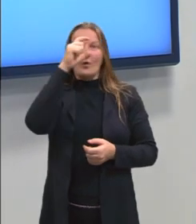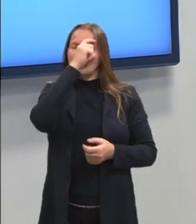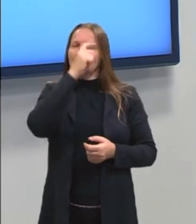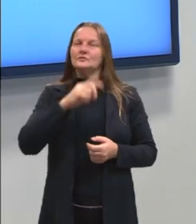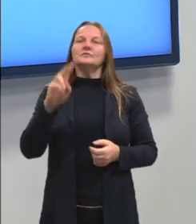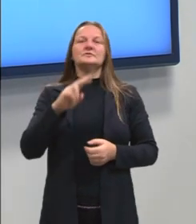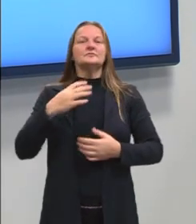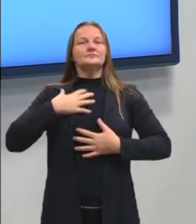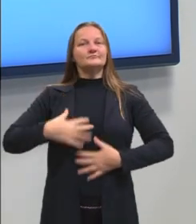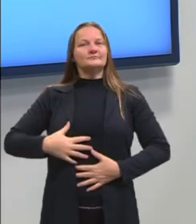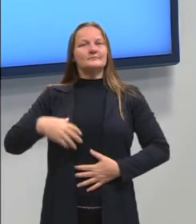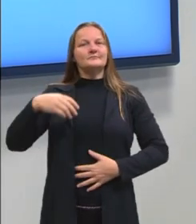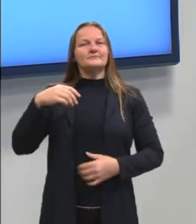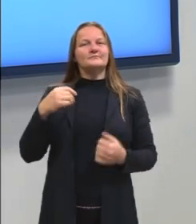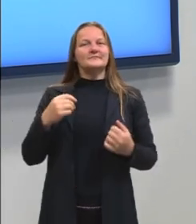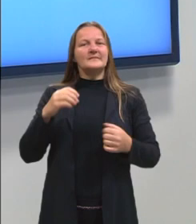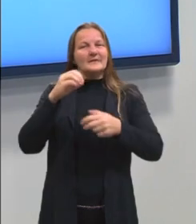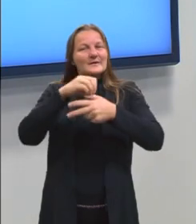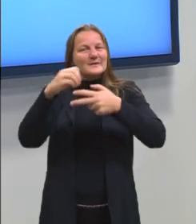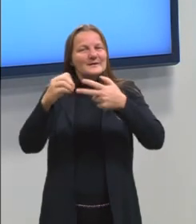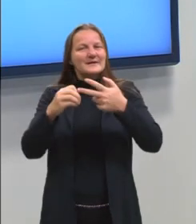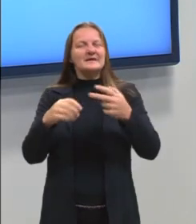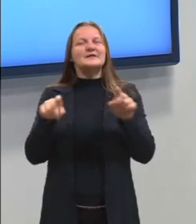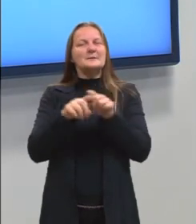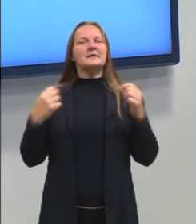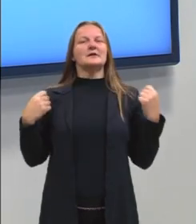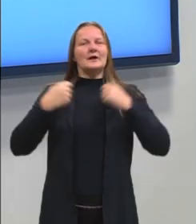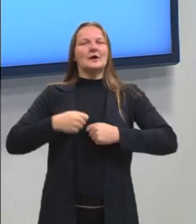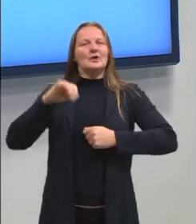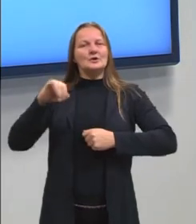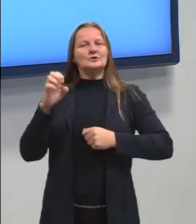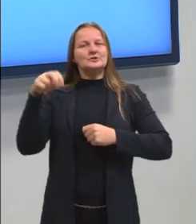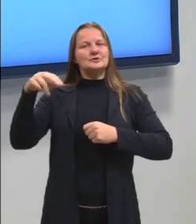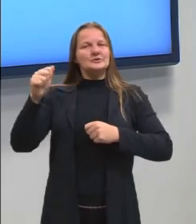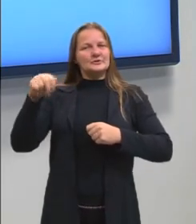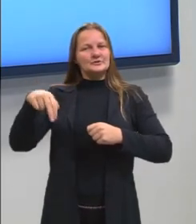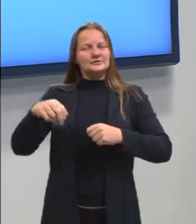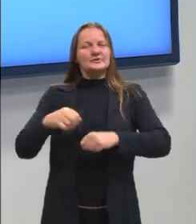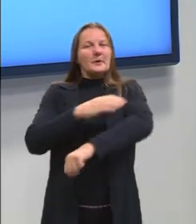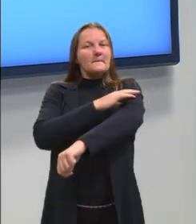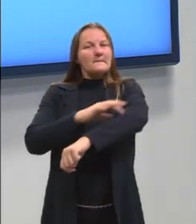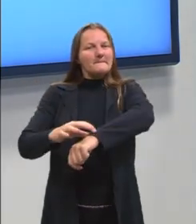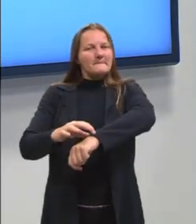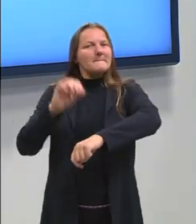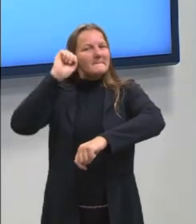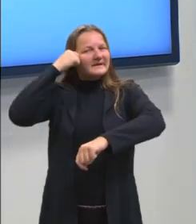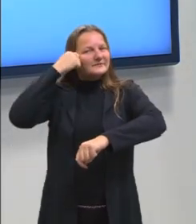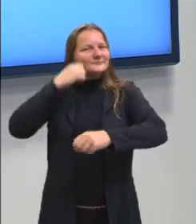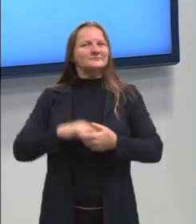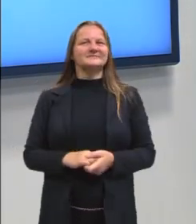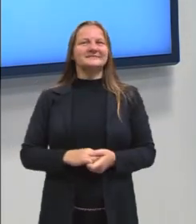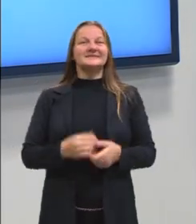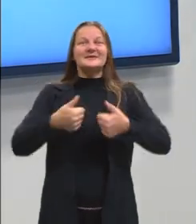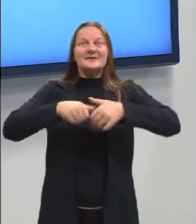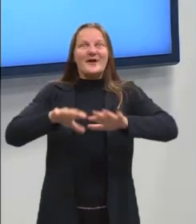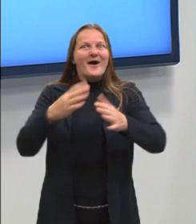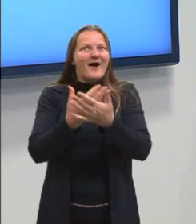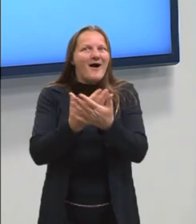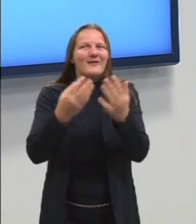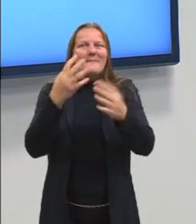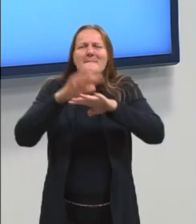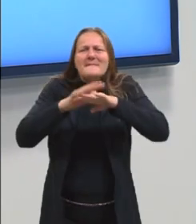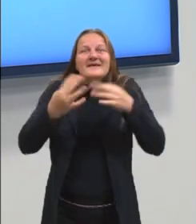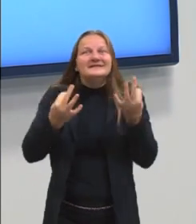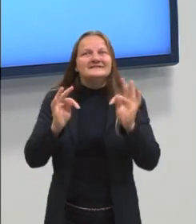estou utilizando a camiseta do pré-ENEM, também o casaco jeans com as mangas de moletom preta. Estamos aqui para mais uma aula de